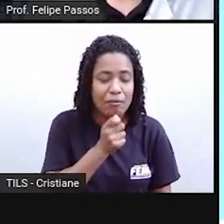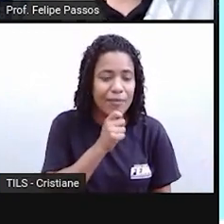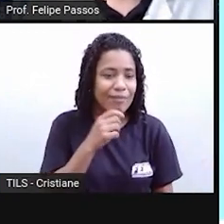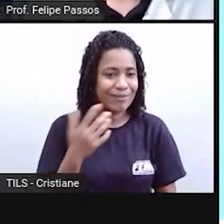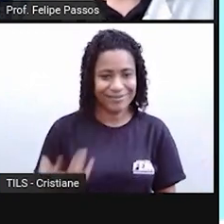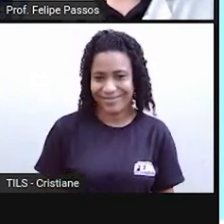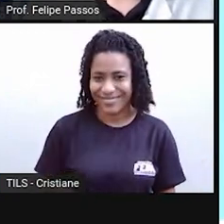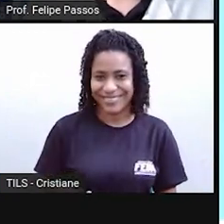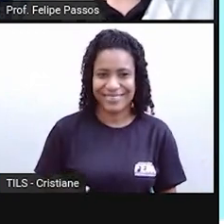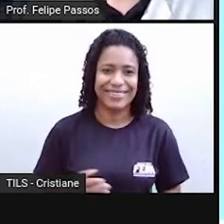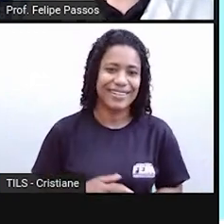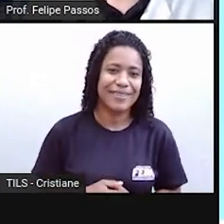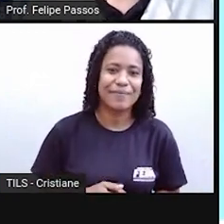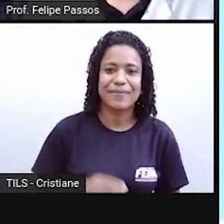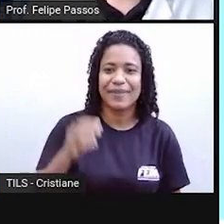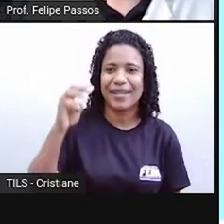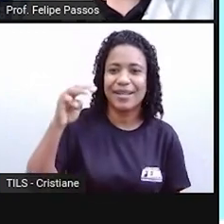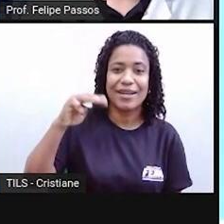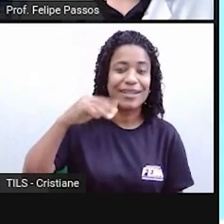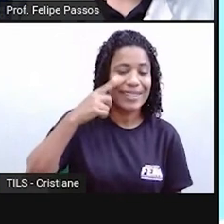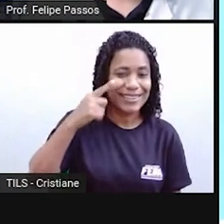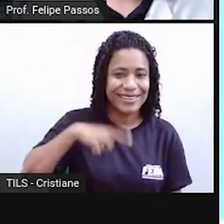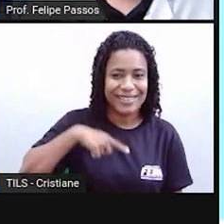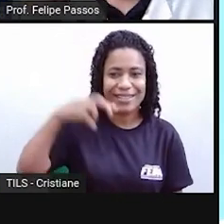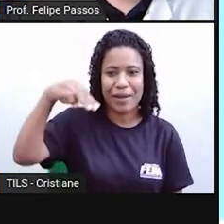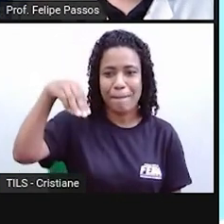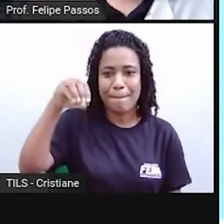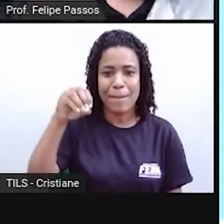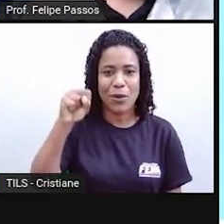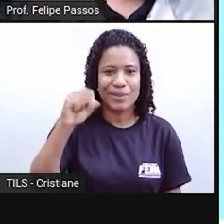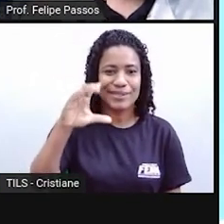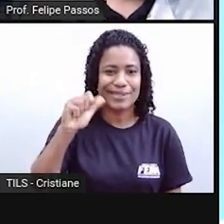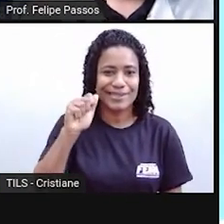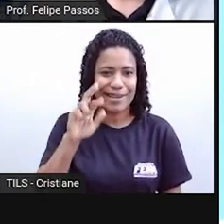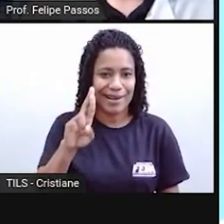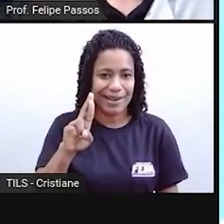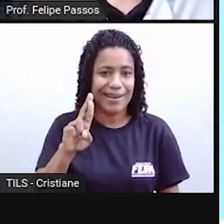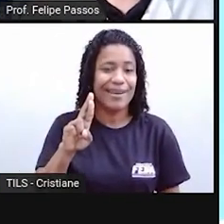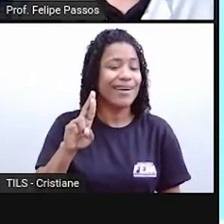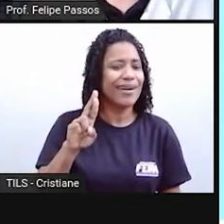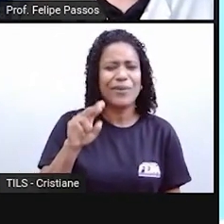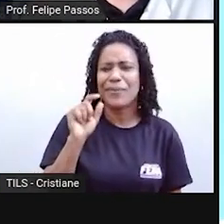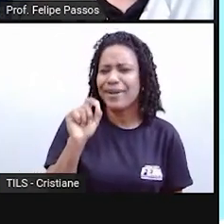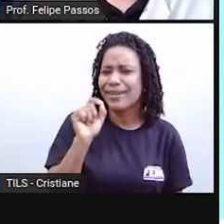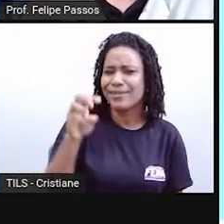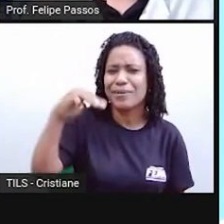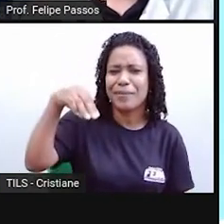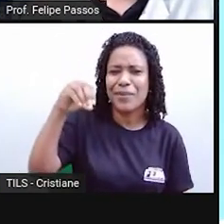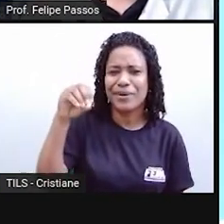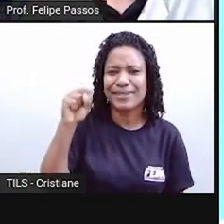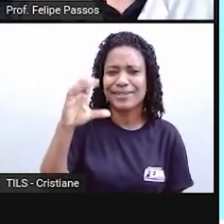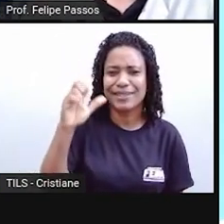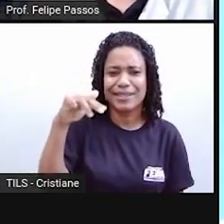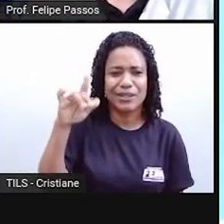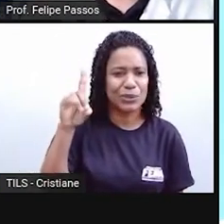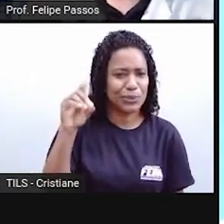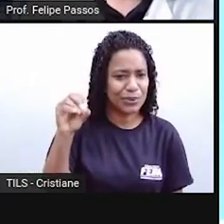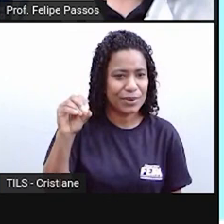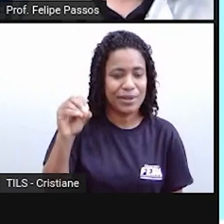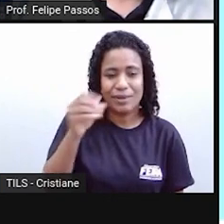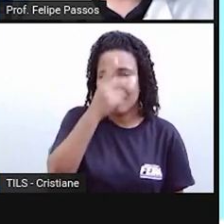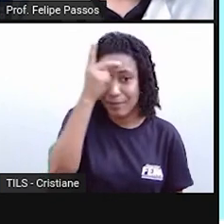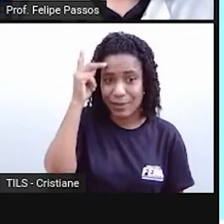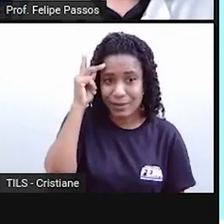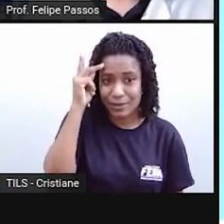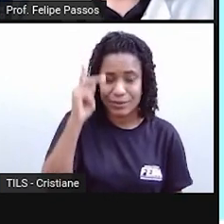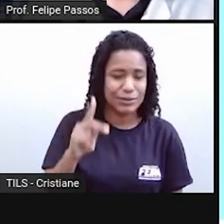Moscar, moscando, né? É quando uma pessoa, ela dá mole. Ó, outro neologismo aí. Quando ela faz algo que é inesperado, né? Algo que